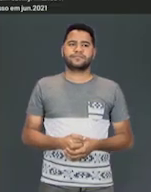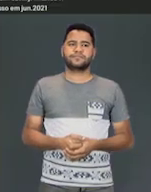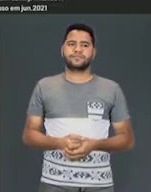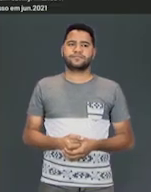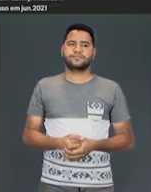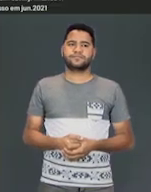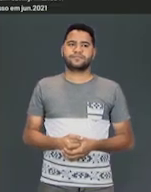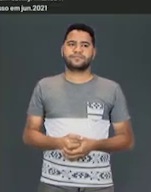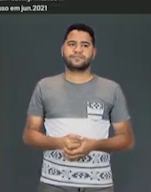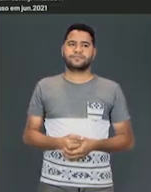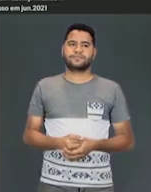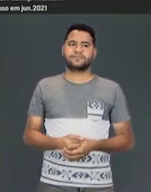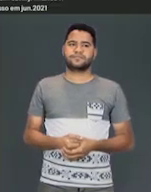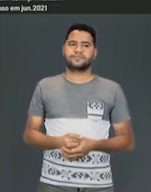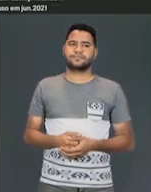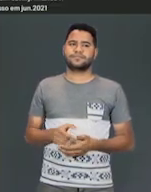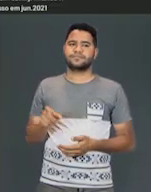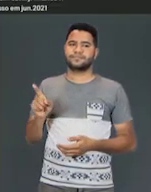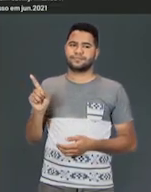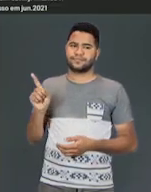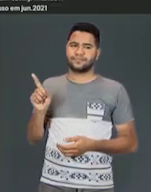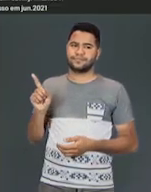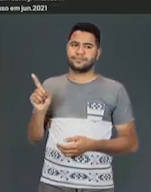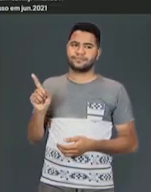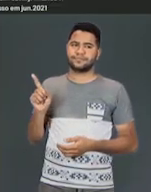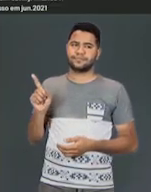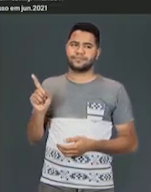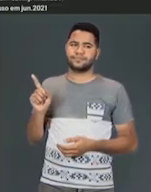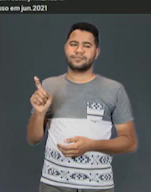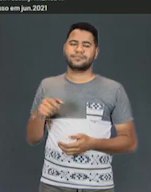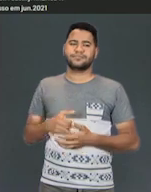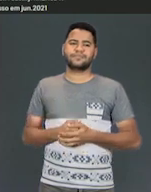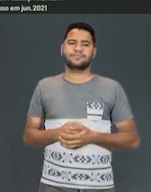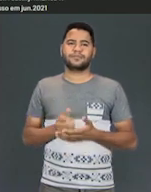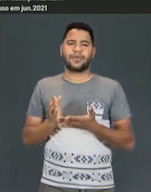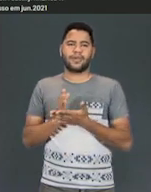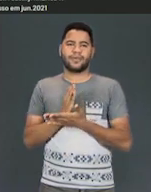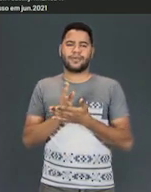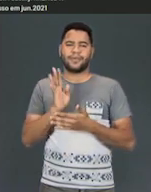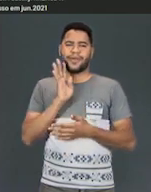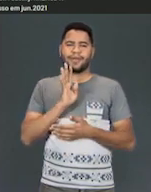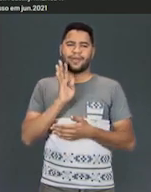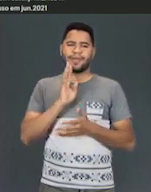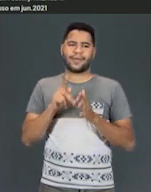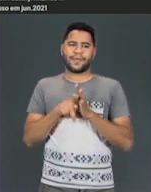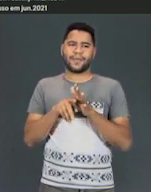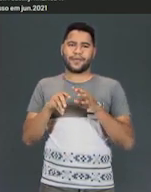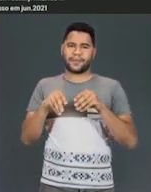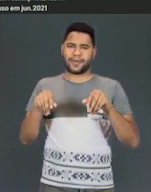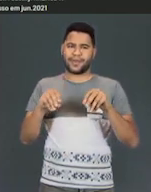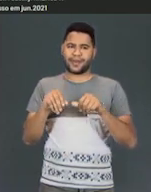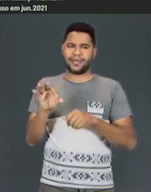We have funny sculpture, too. Temos aí algumas muito legais de areia, né?